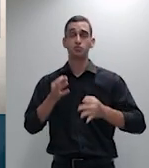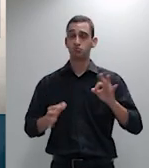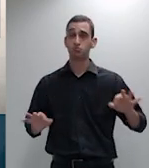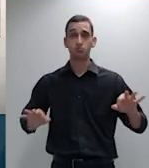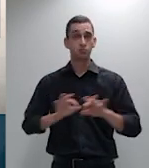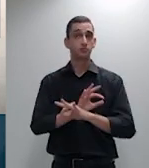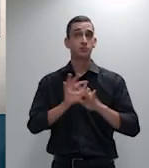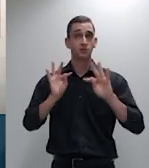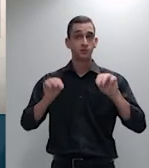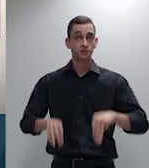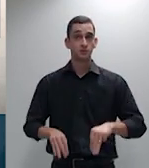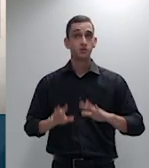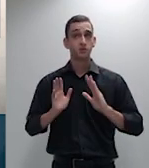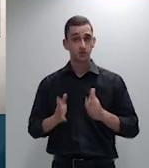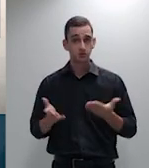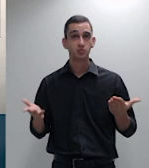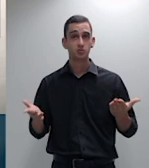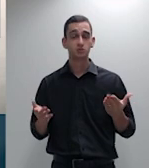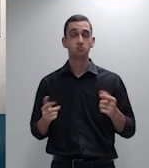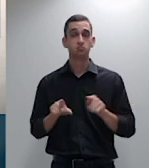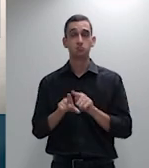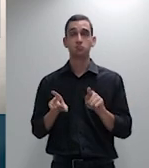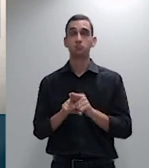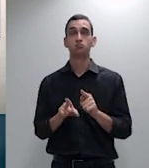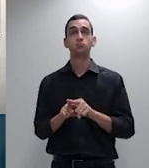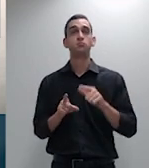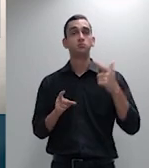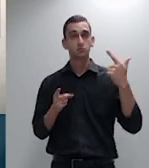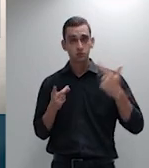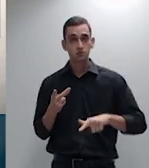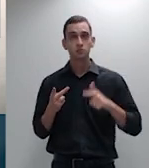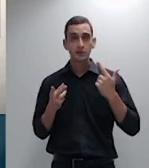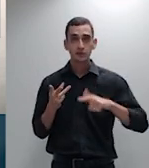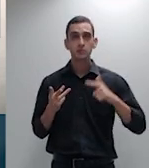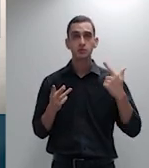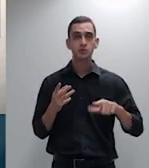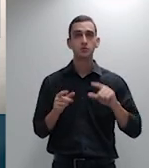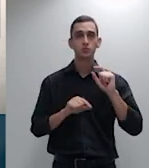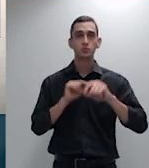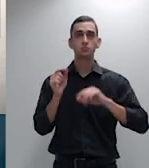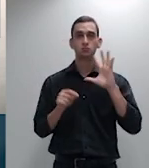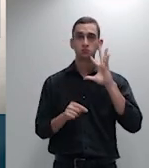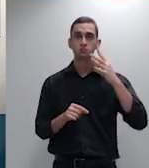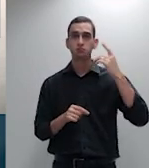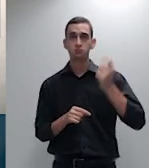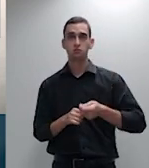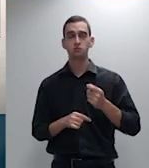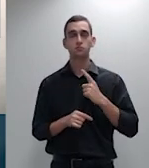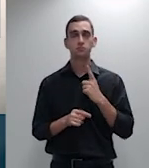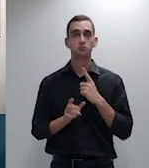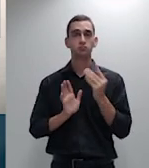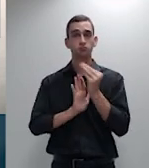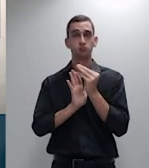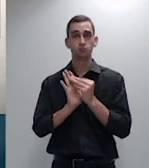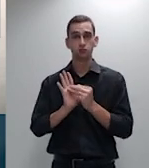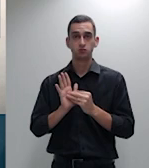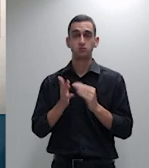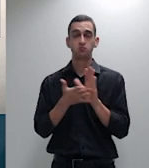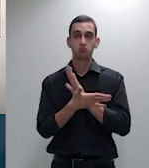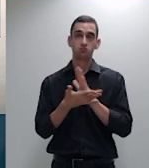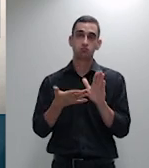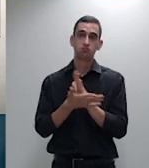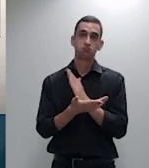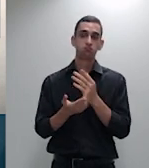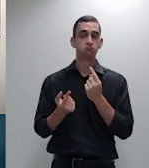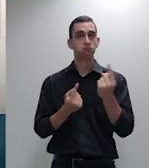demanda definitivamente decidida porquanto a presente identidade de partes de pedido e de